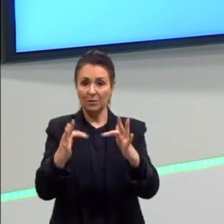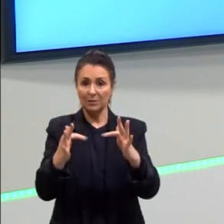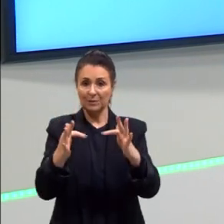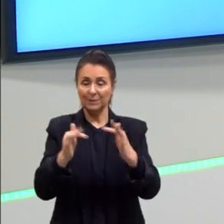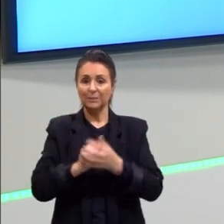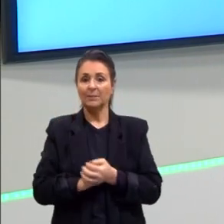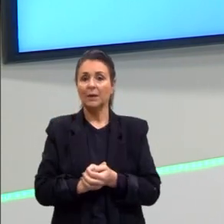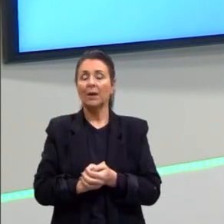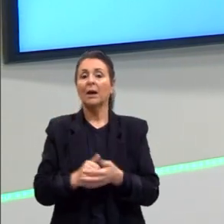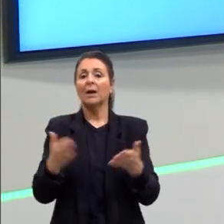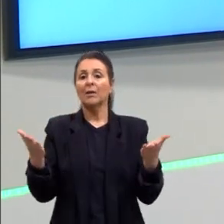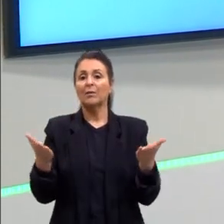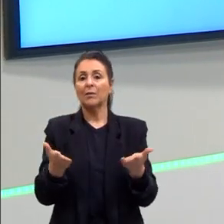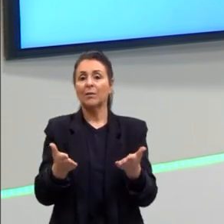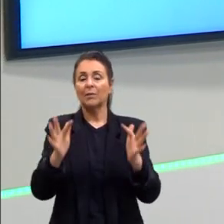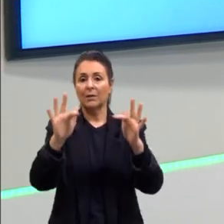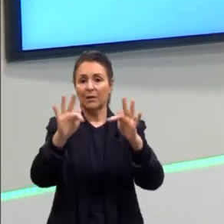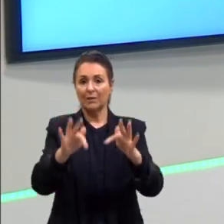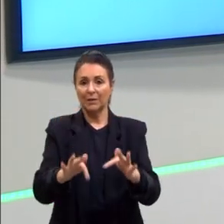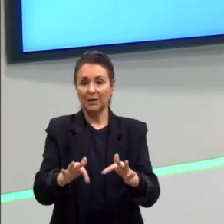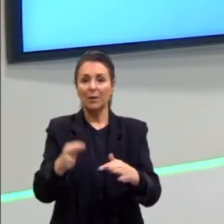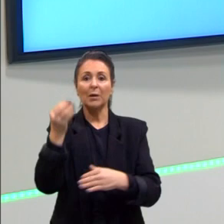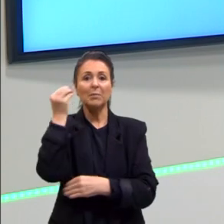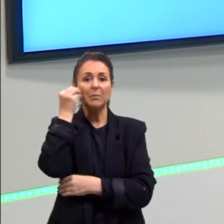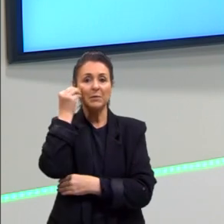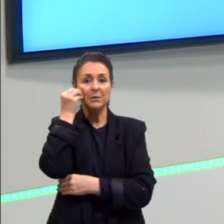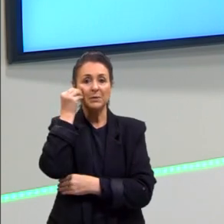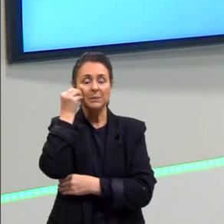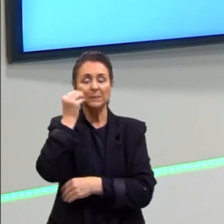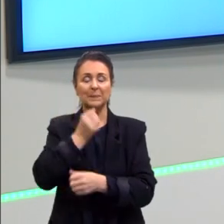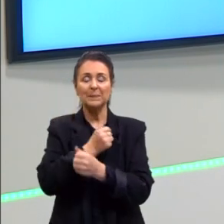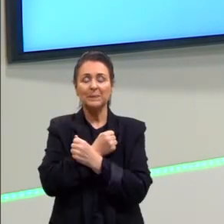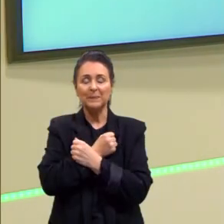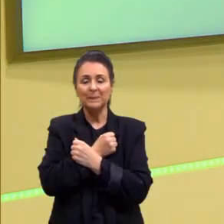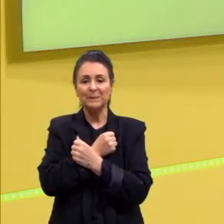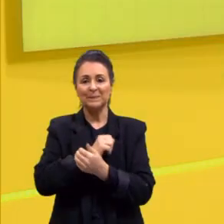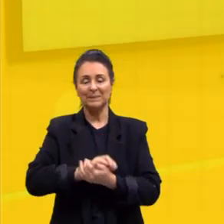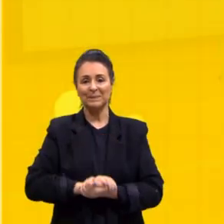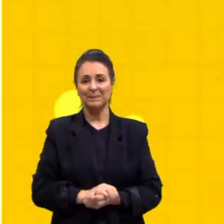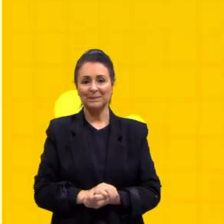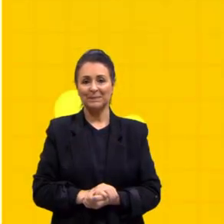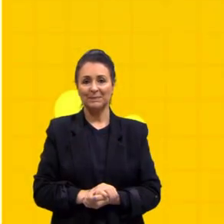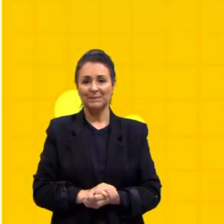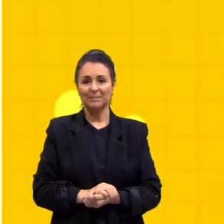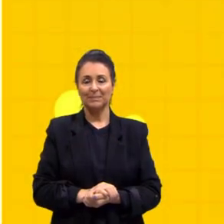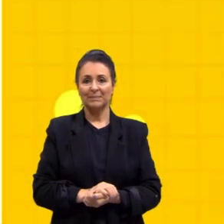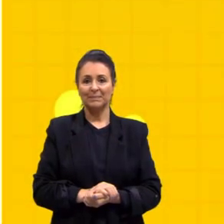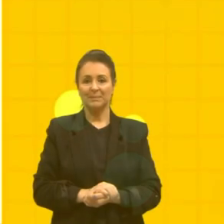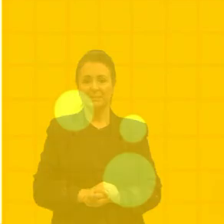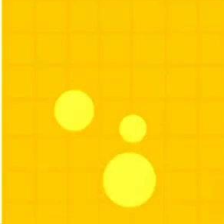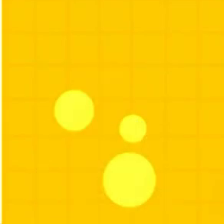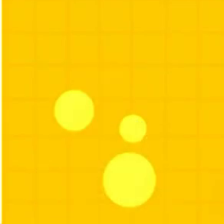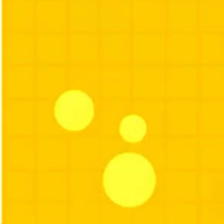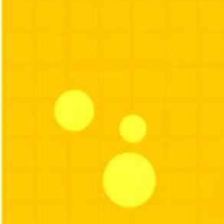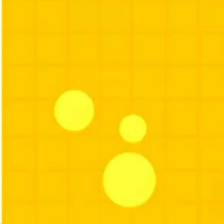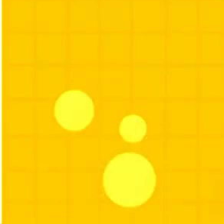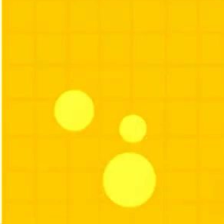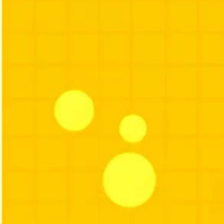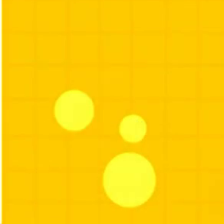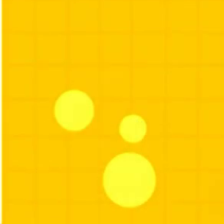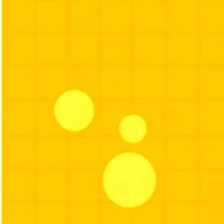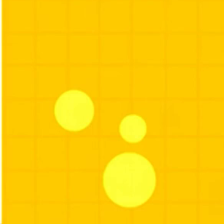Ficamos por aqui com a aula de hoje. Beijão, abraço. Tchau, tchau. Tchau, tchau.